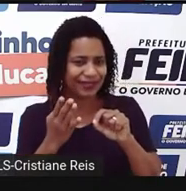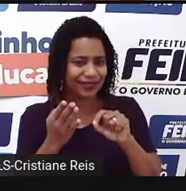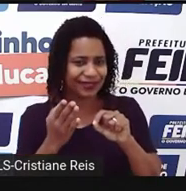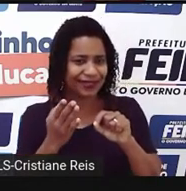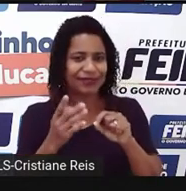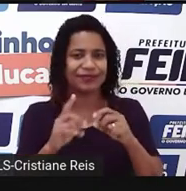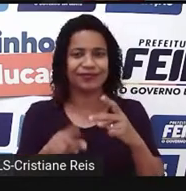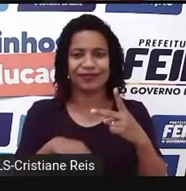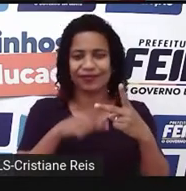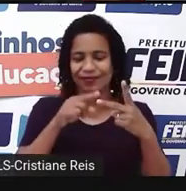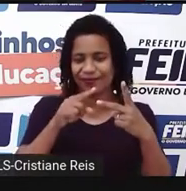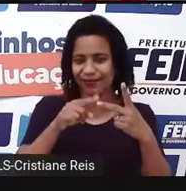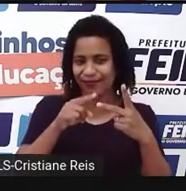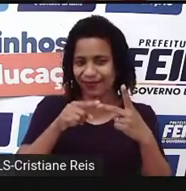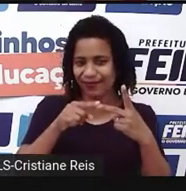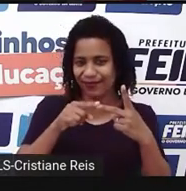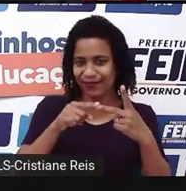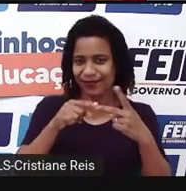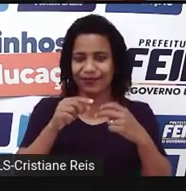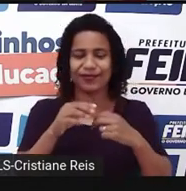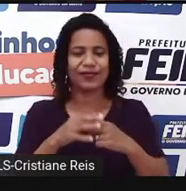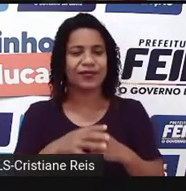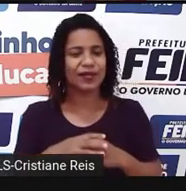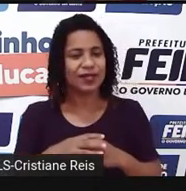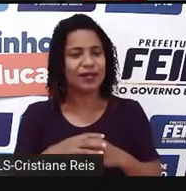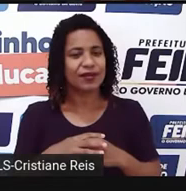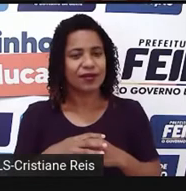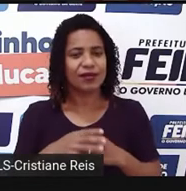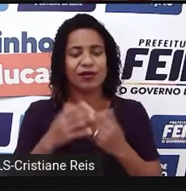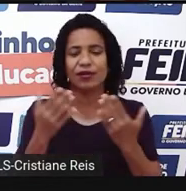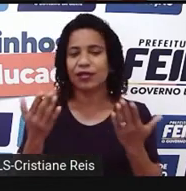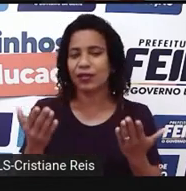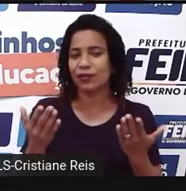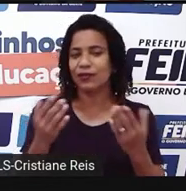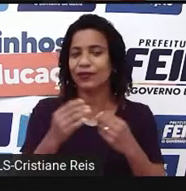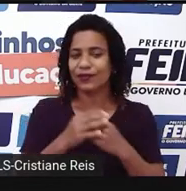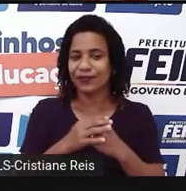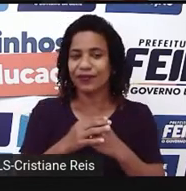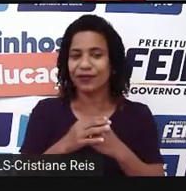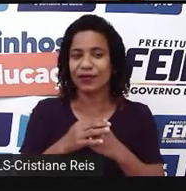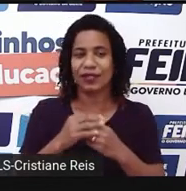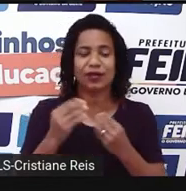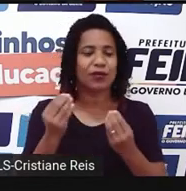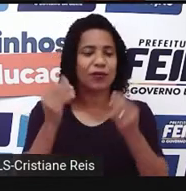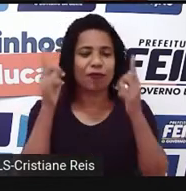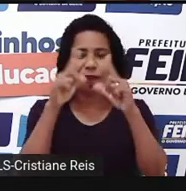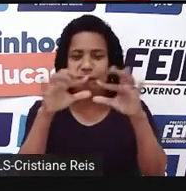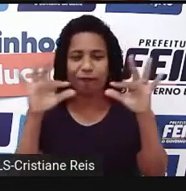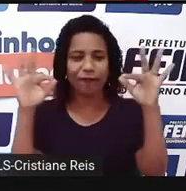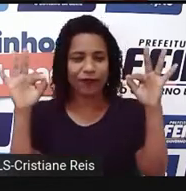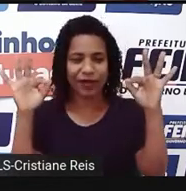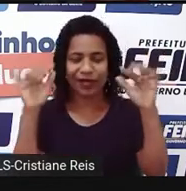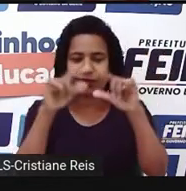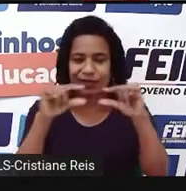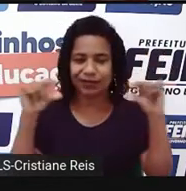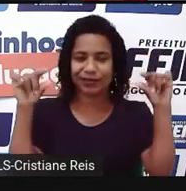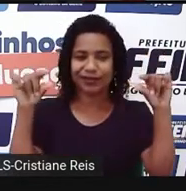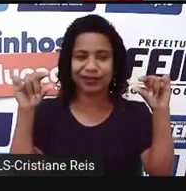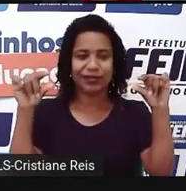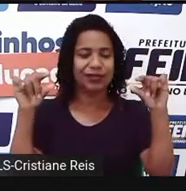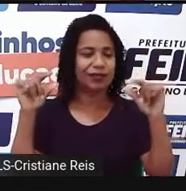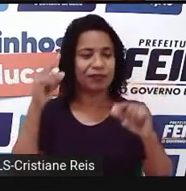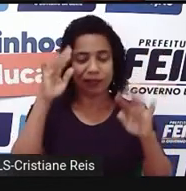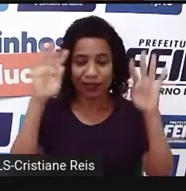talking about future plans e os e will? Então, como nós podemos construir frases, expressar